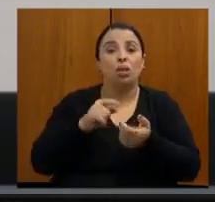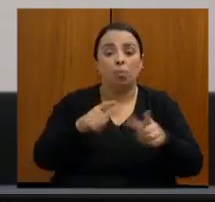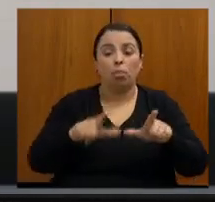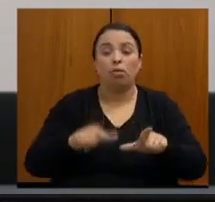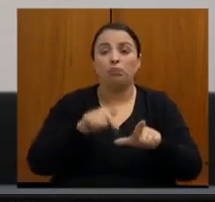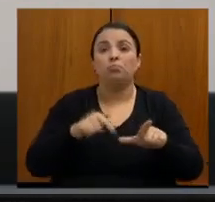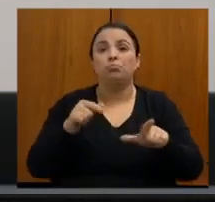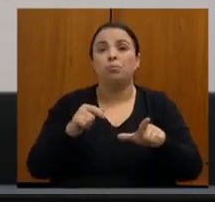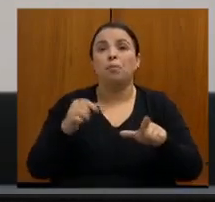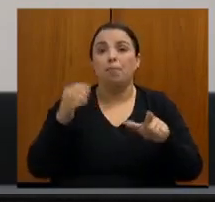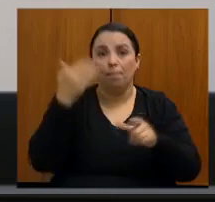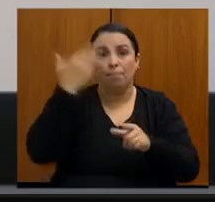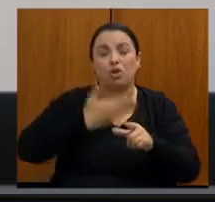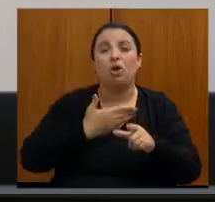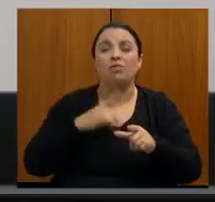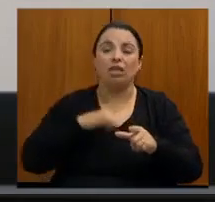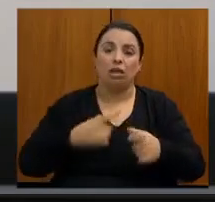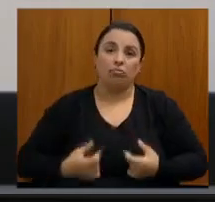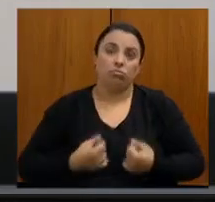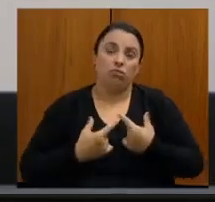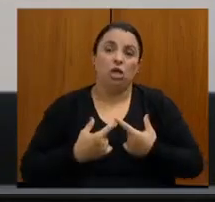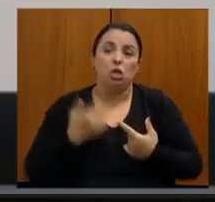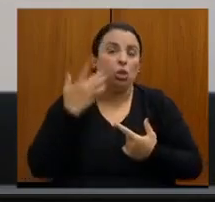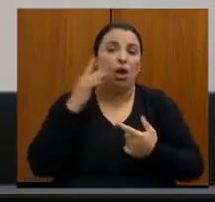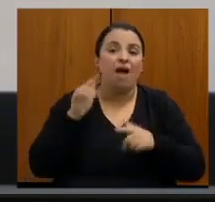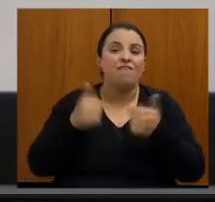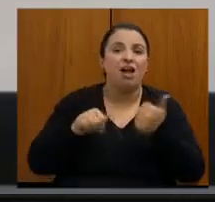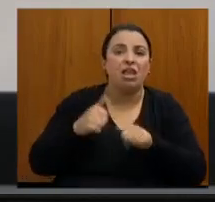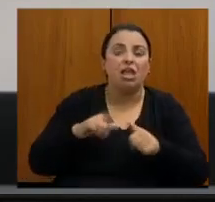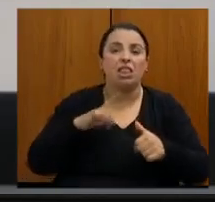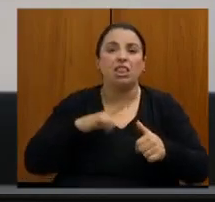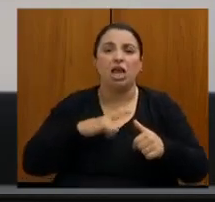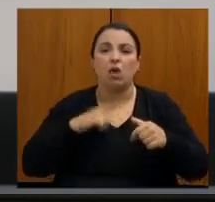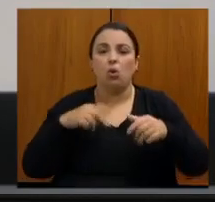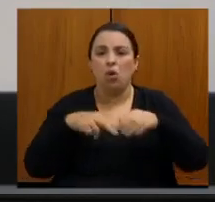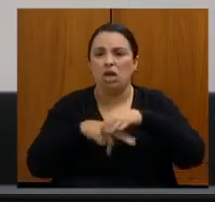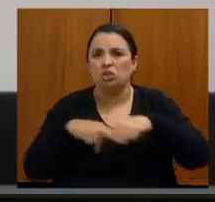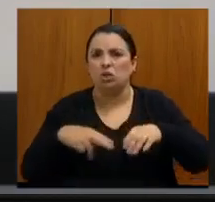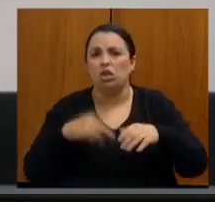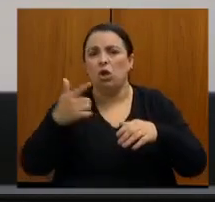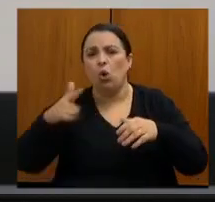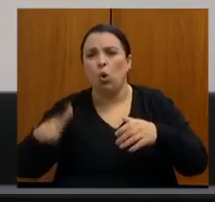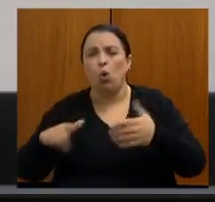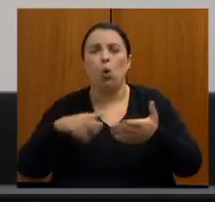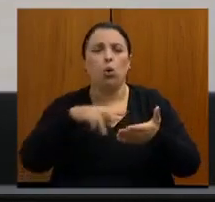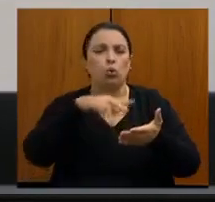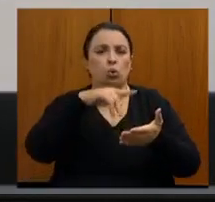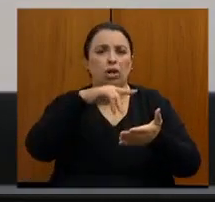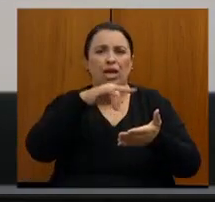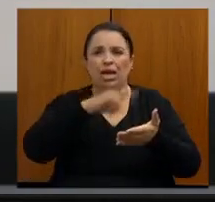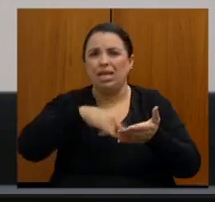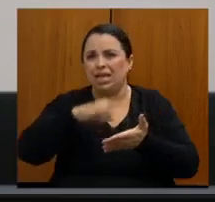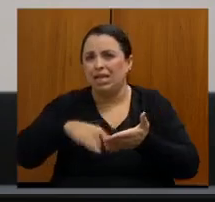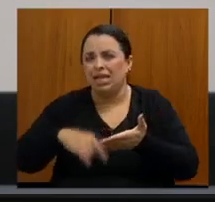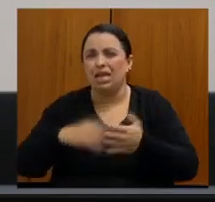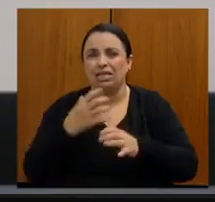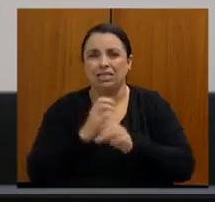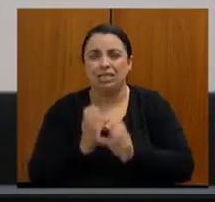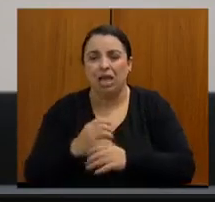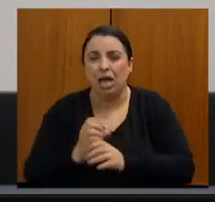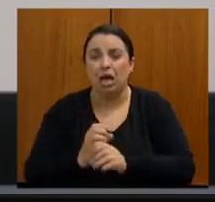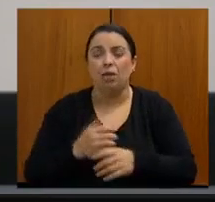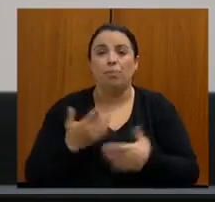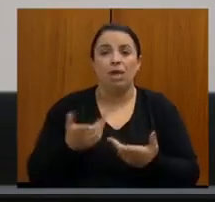avalia se tem uma tomografia, se tem uma ressonância com a suspeita de câncer, se tem um marcador tumoral elevado e o paciente não tem condições de fazer